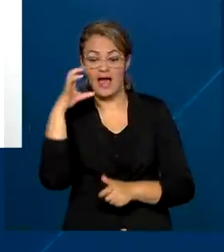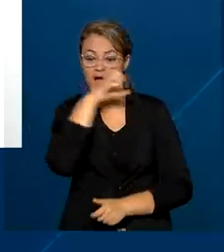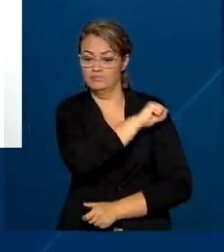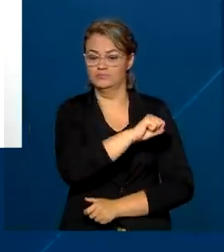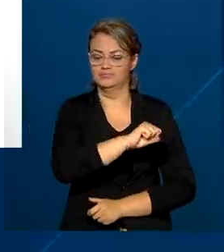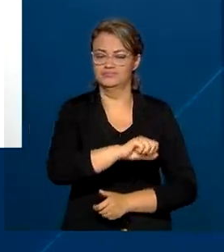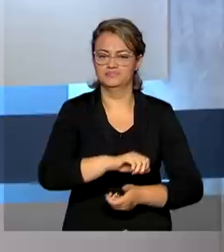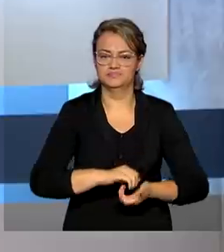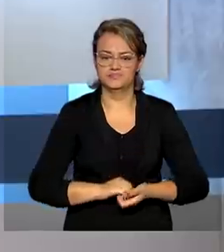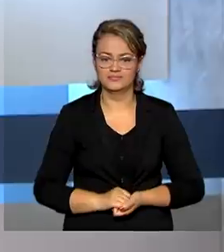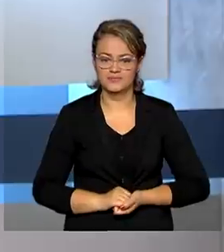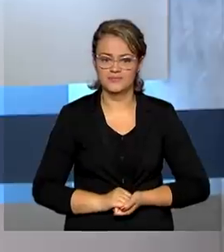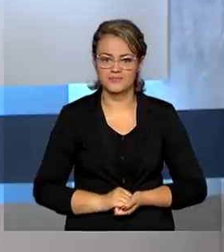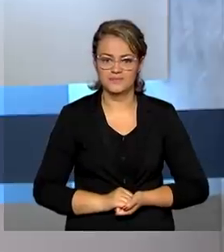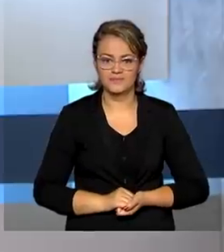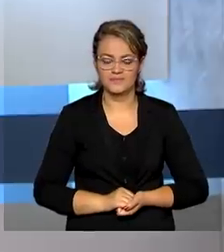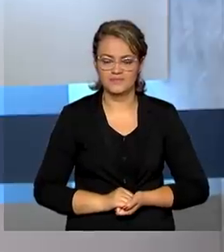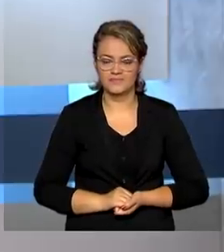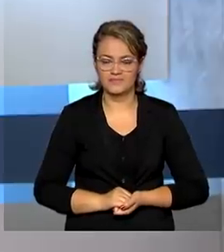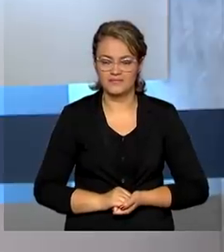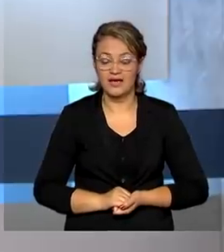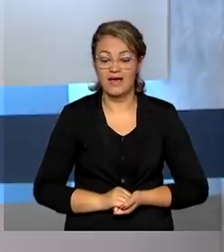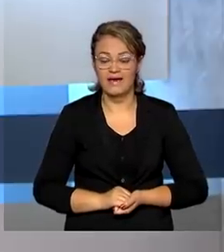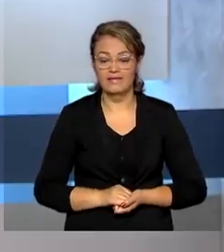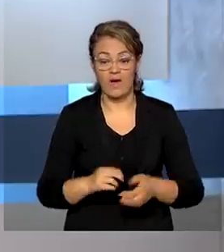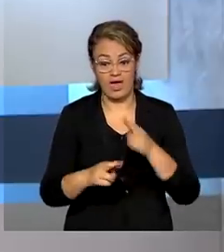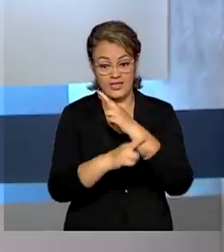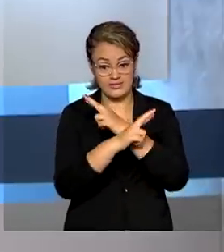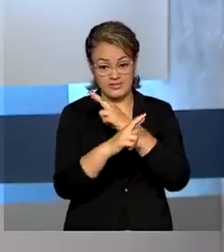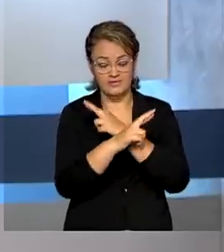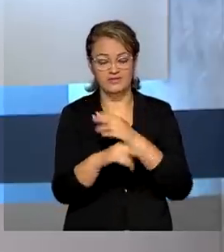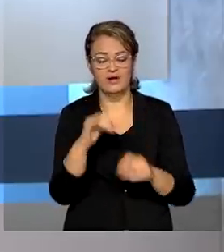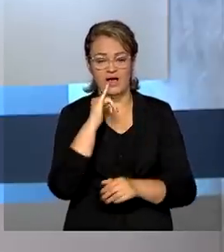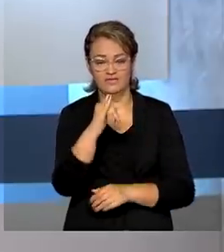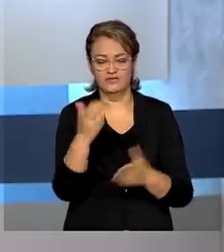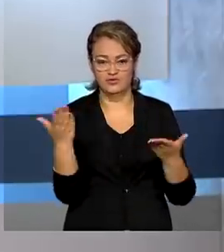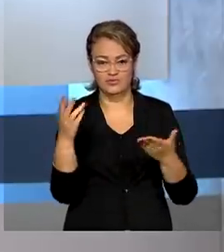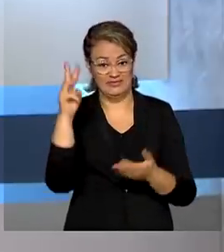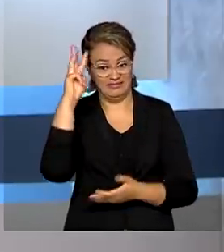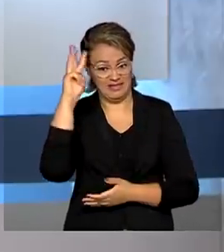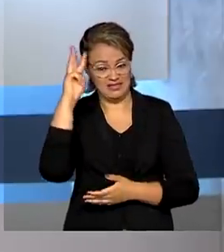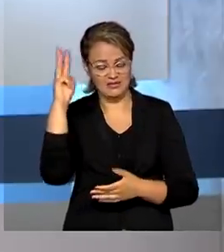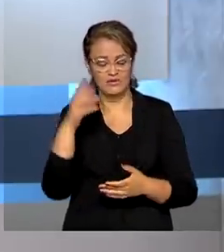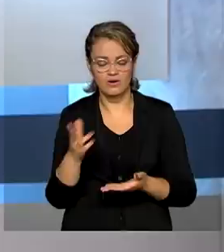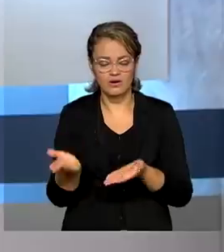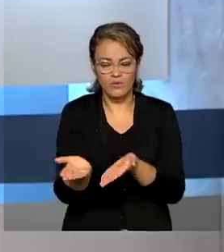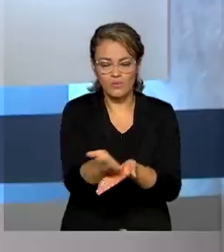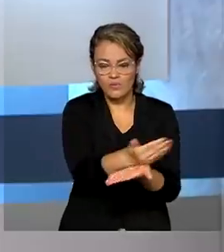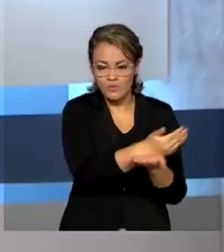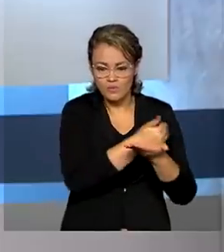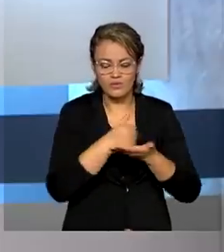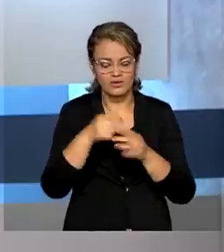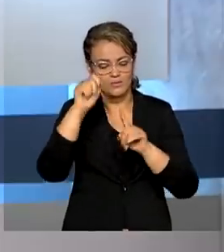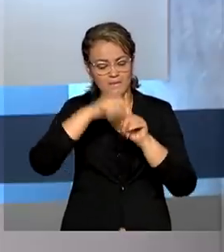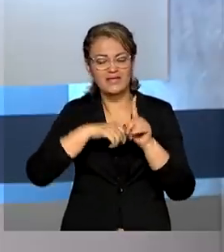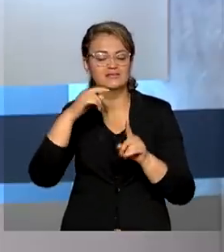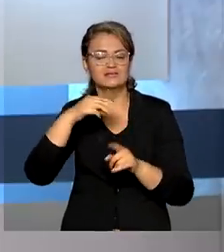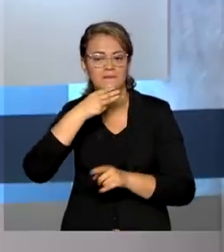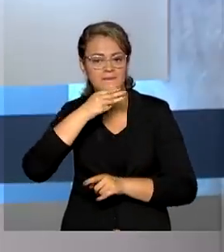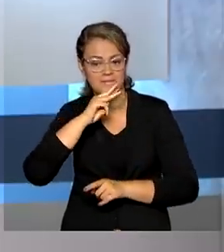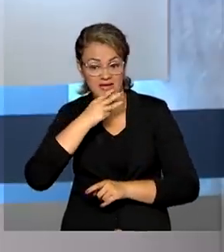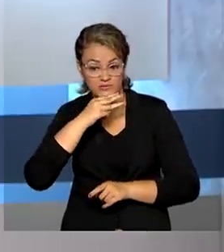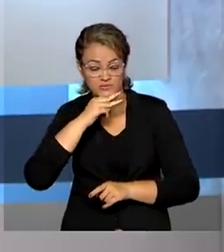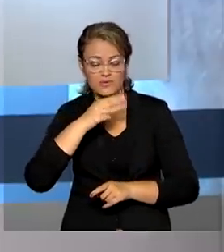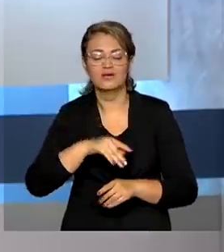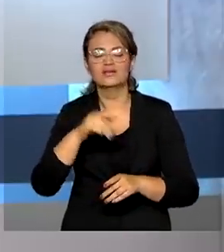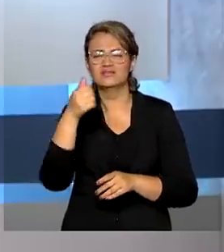rápido possível. A Receita Federal divulgou nesta terça-feira o resultado da arrecadação de março. São cerca